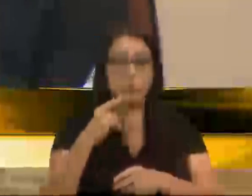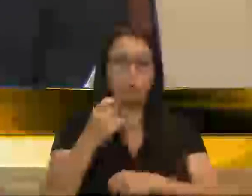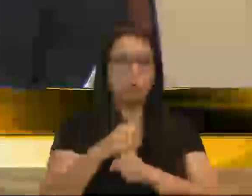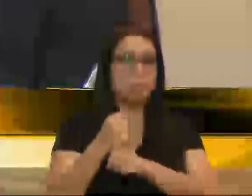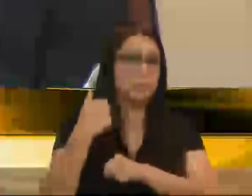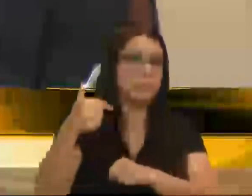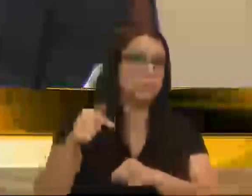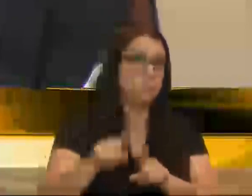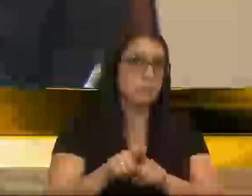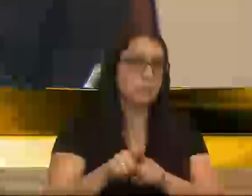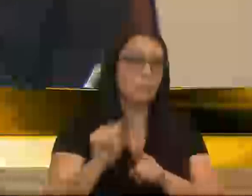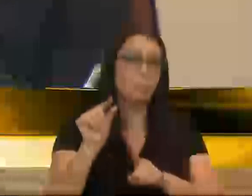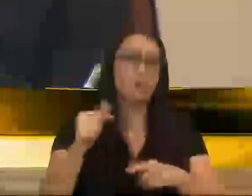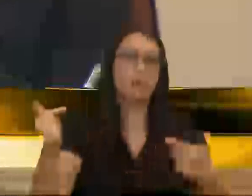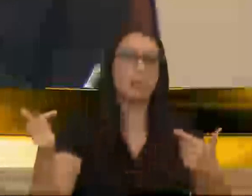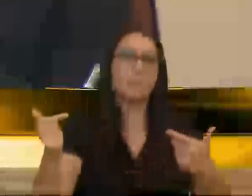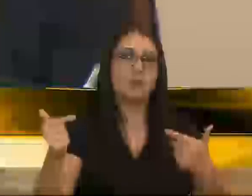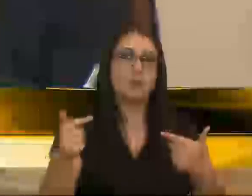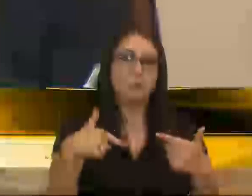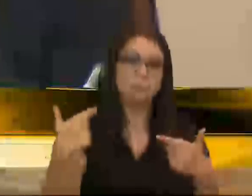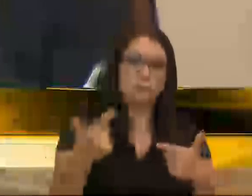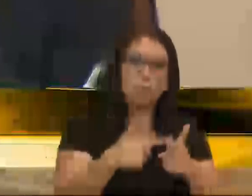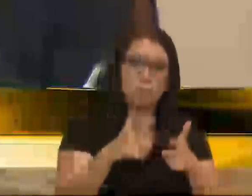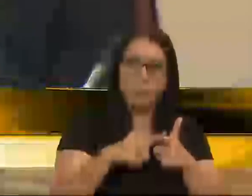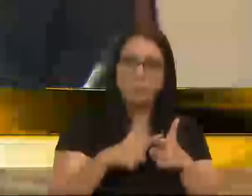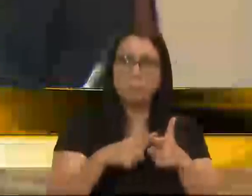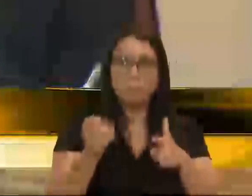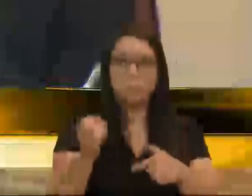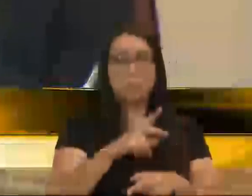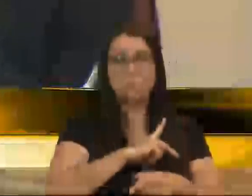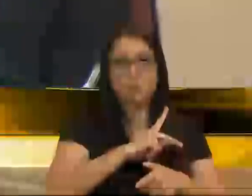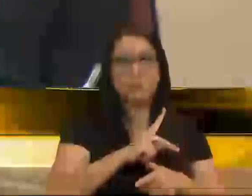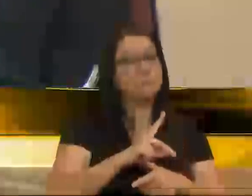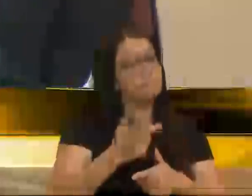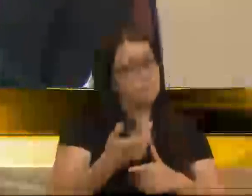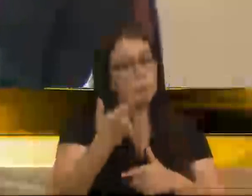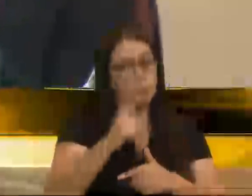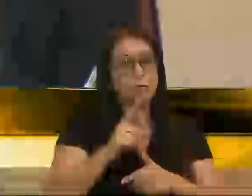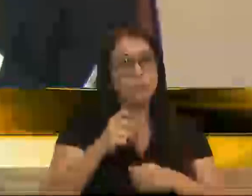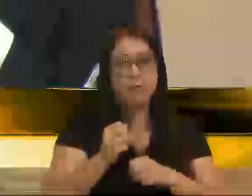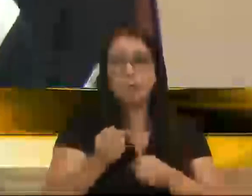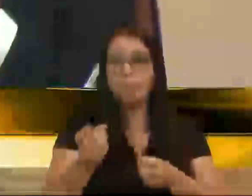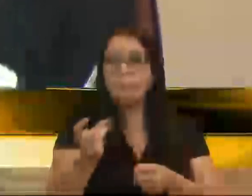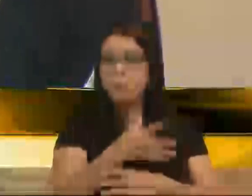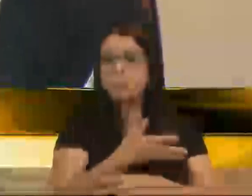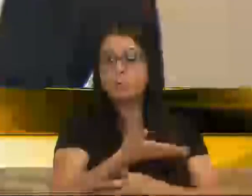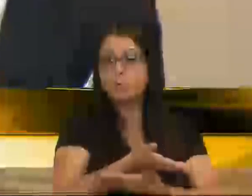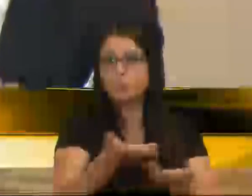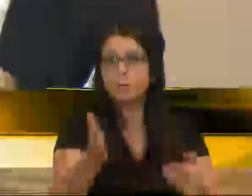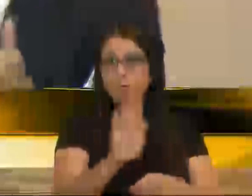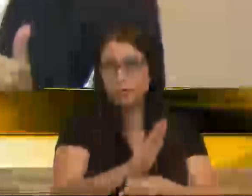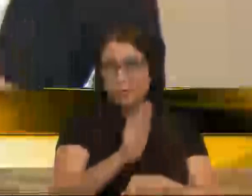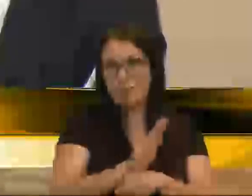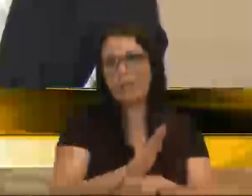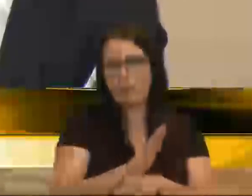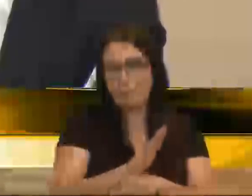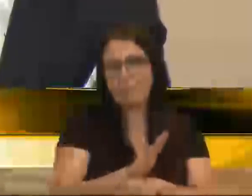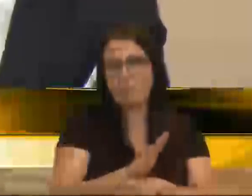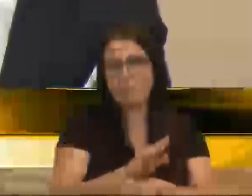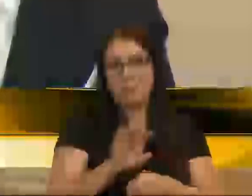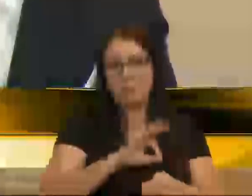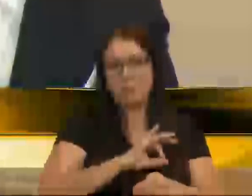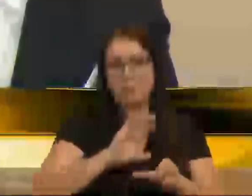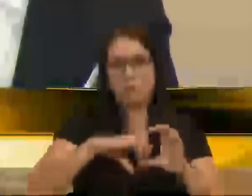Teve aí um pequeno hiato, mas agora tem um novo presidente que provavelmente vai se colocar à disposição para esse seu pleito, para o policiamento